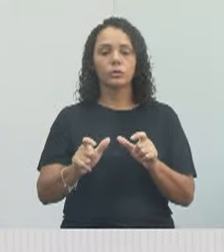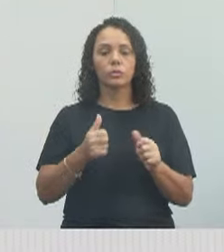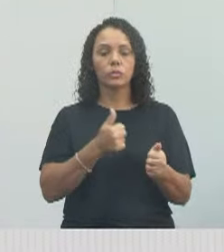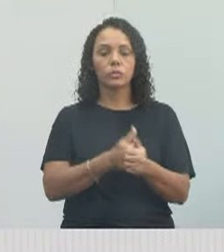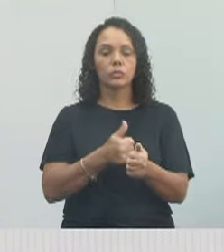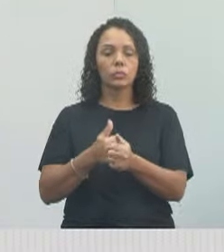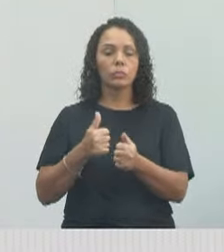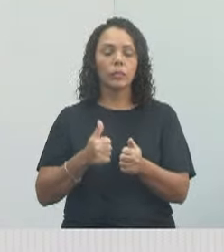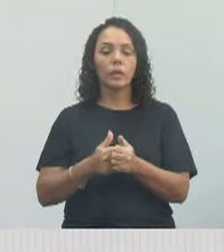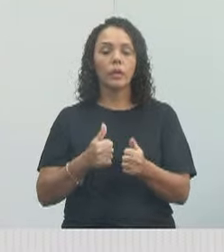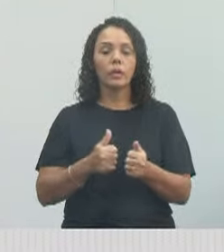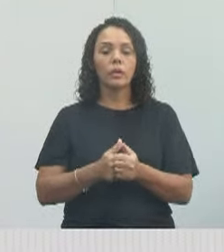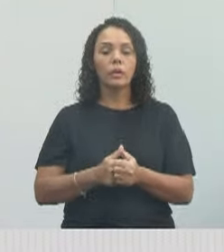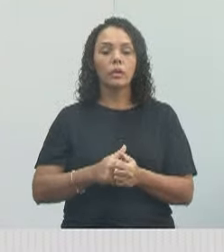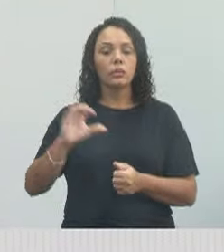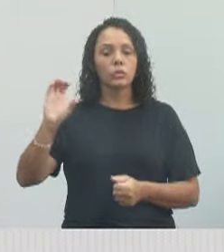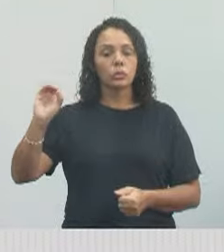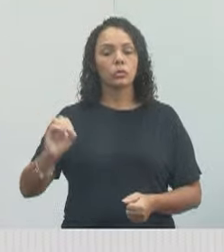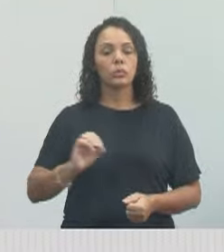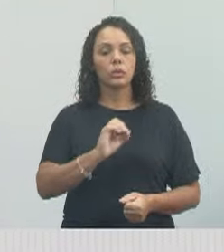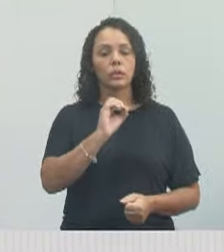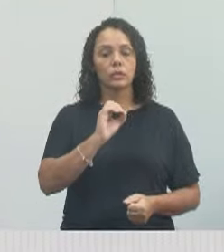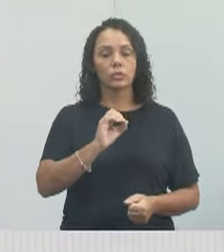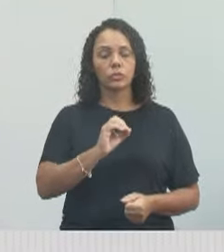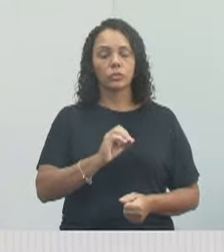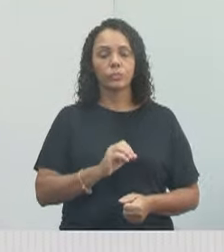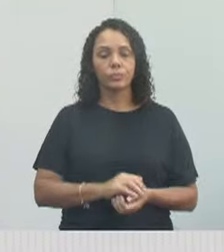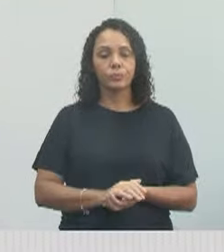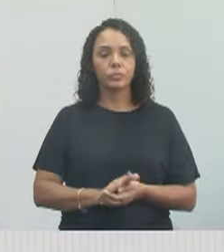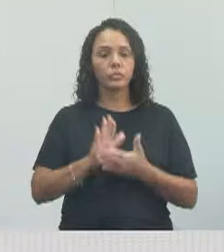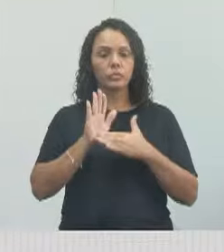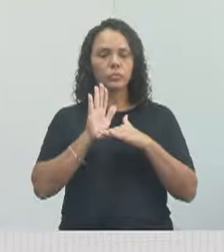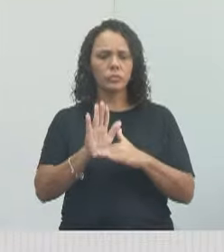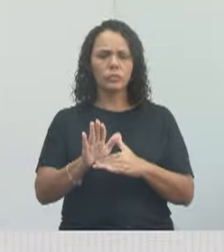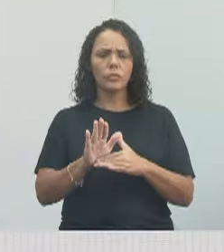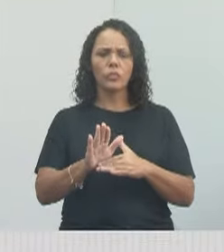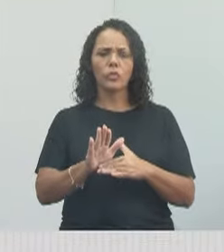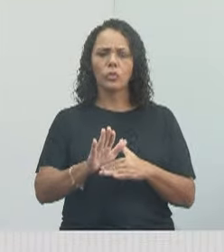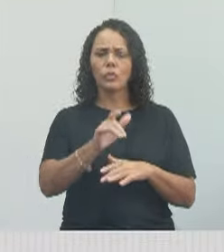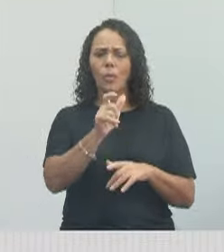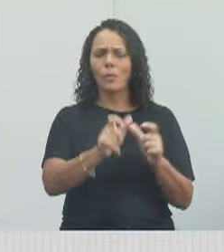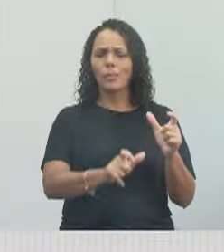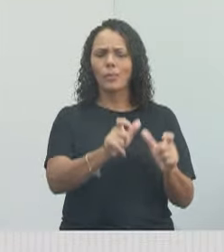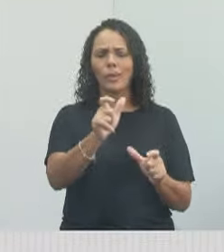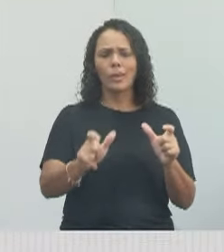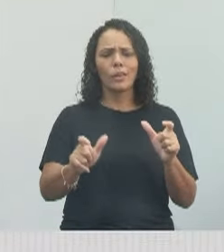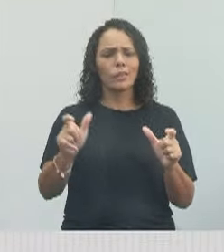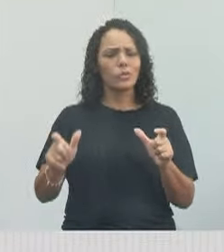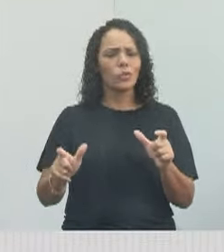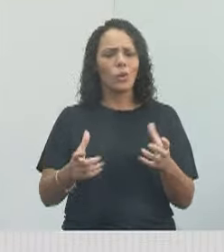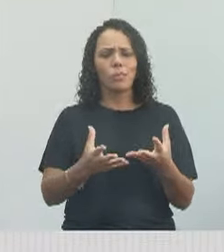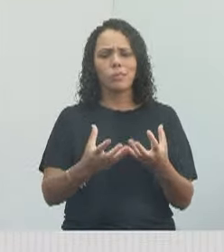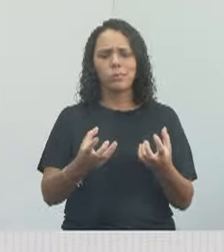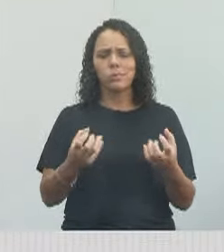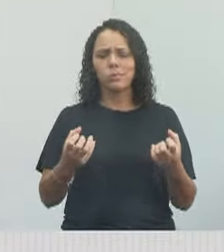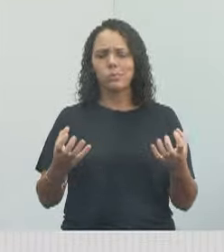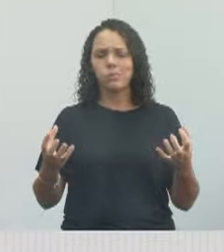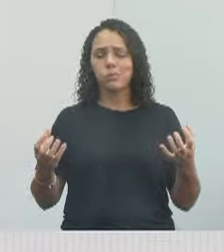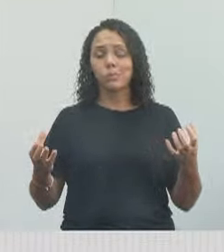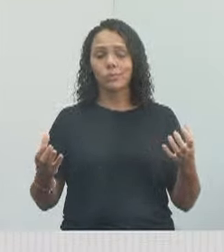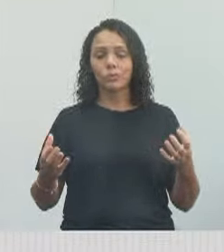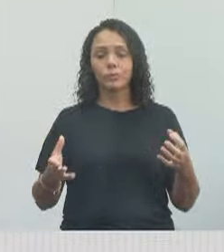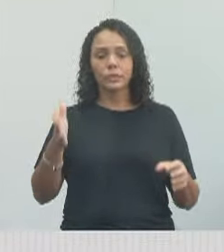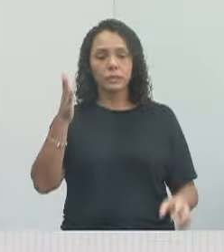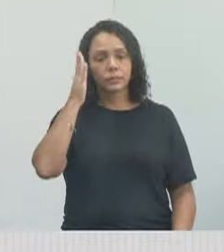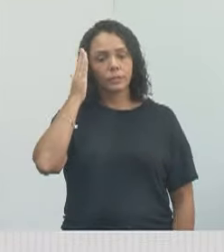Oeste, vai beneficiar muitas pessoas, todo mundo sabe da dificuldade que é ali